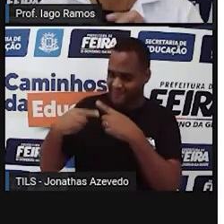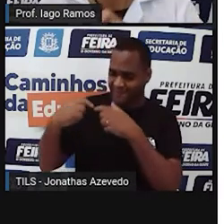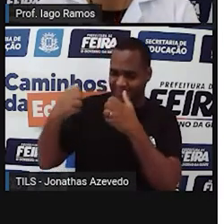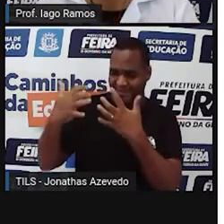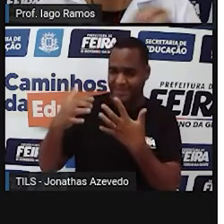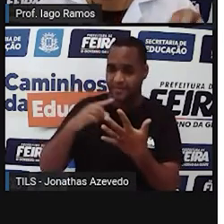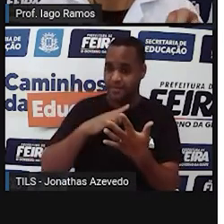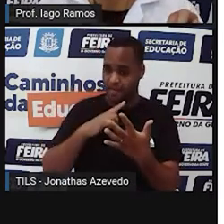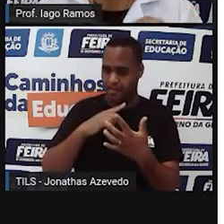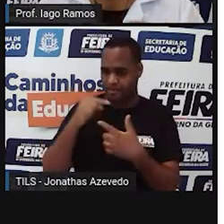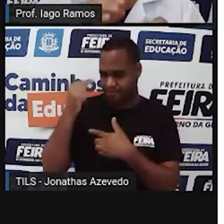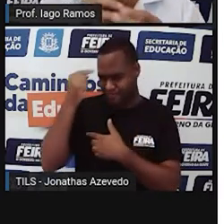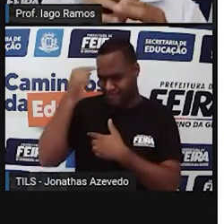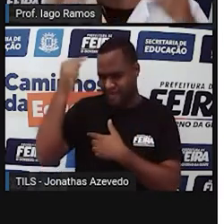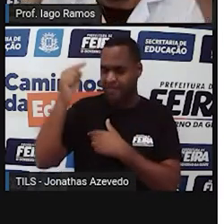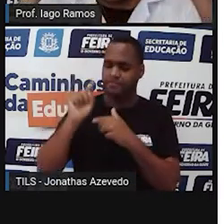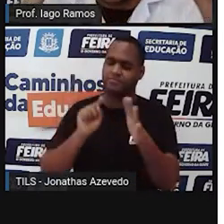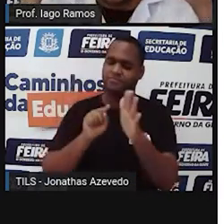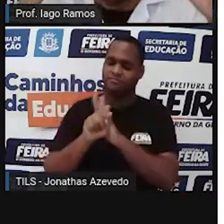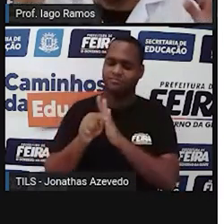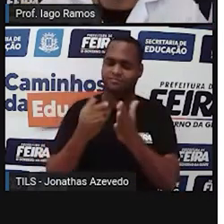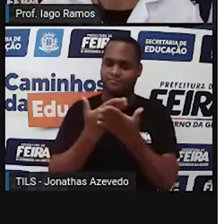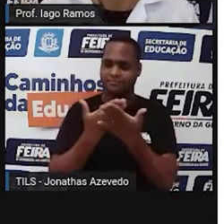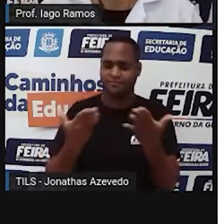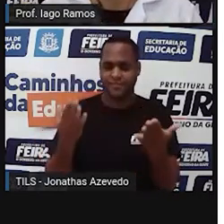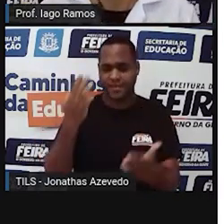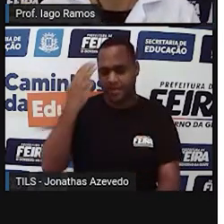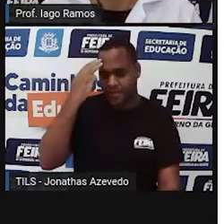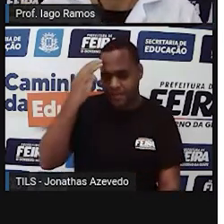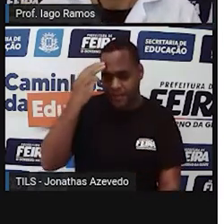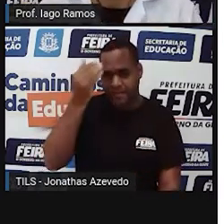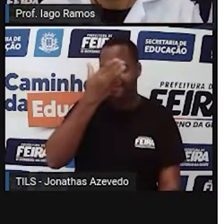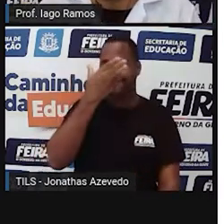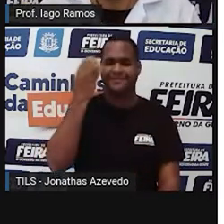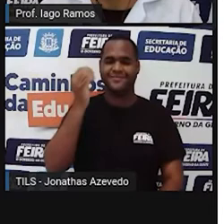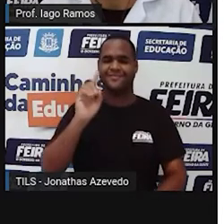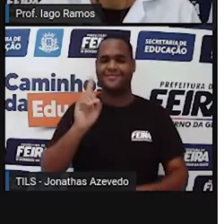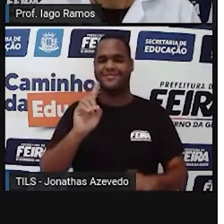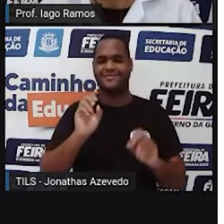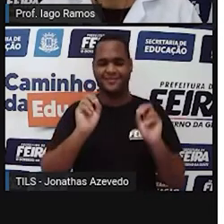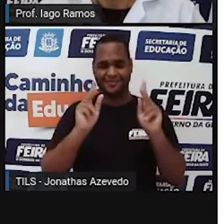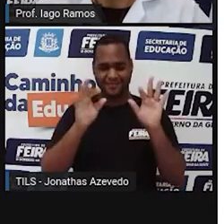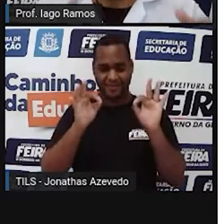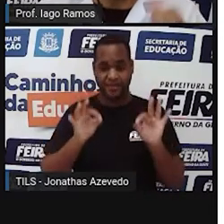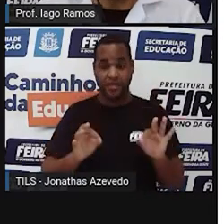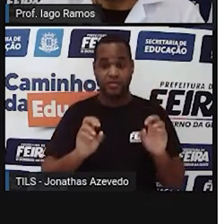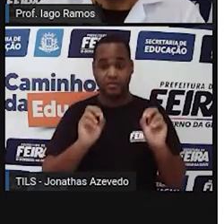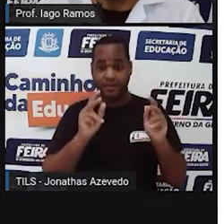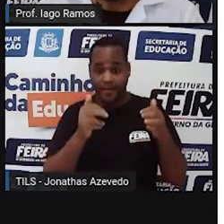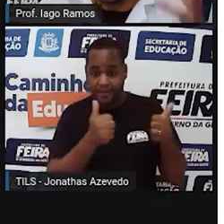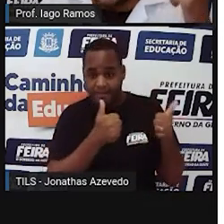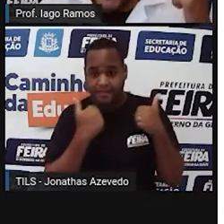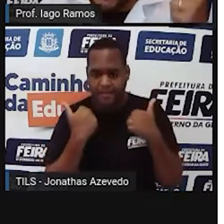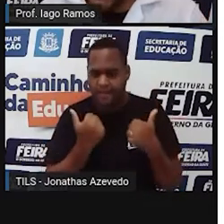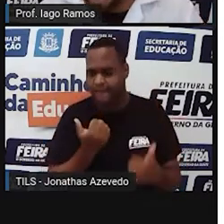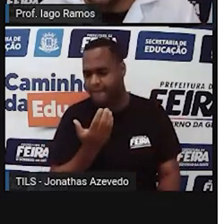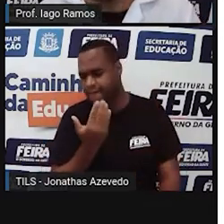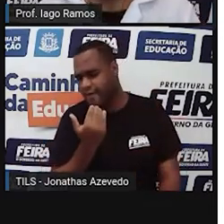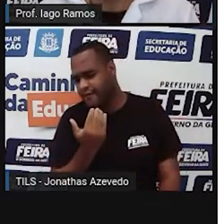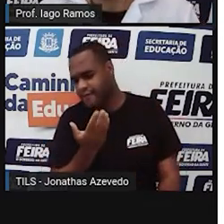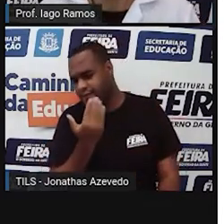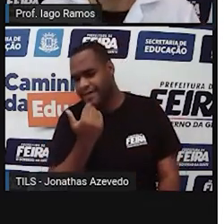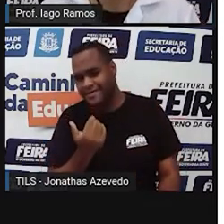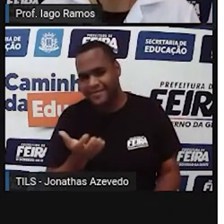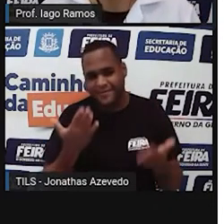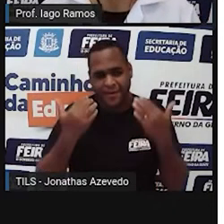A ideia de fazer essa pergunta é só pra que a sua memória não esqueça disso. Certo? Beleza? Bacana? Então vem, bora,